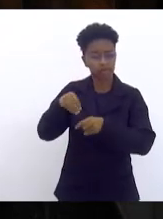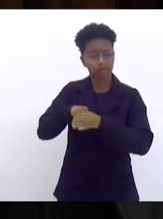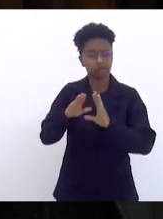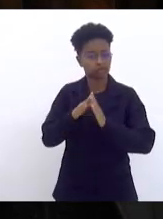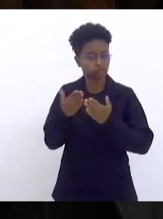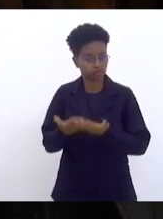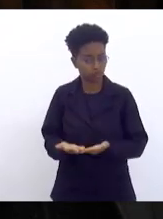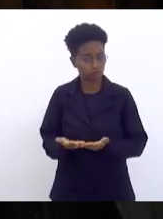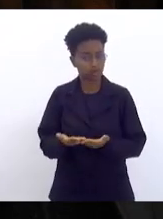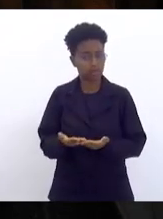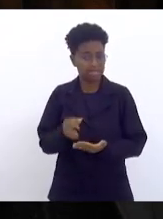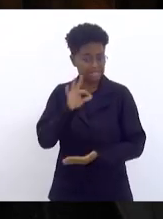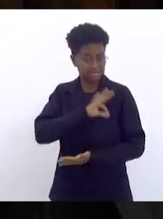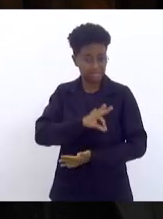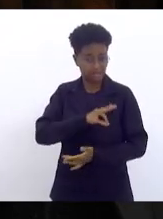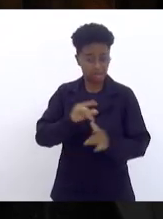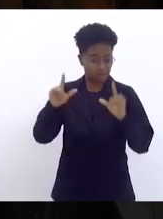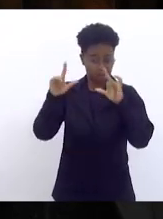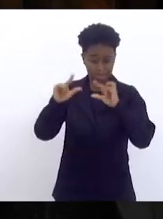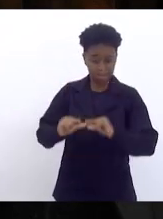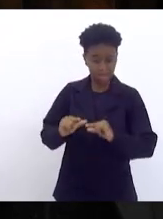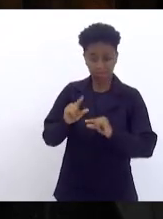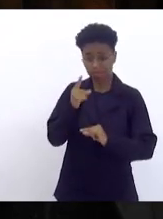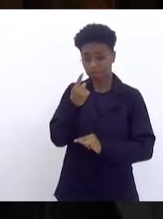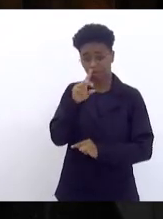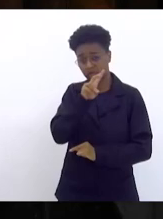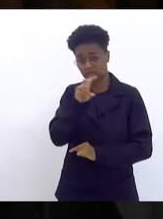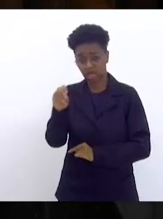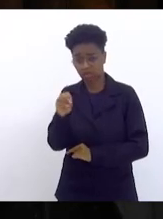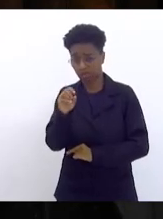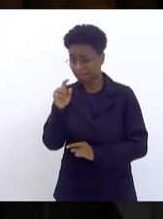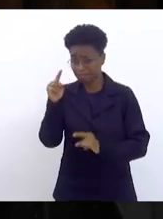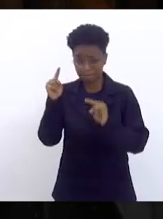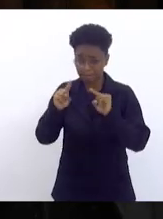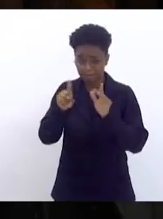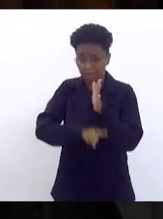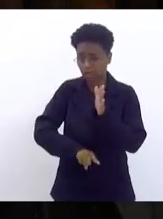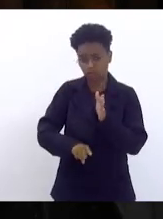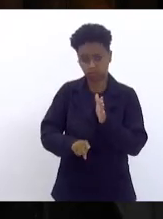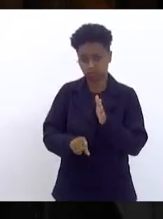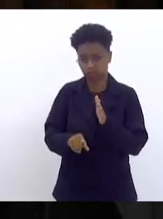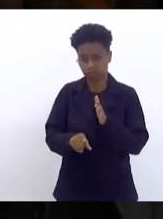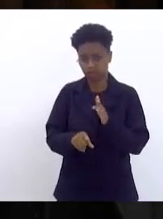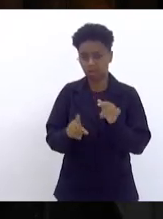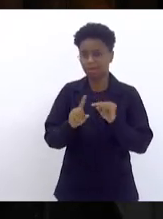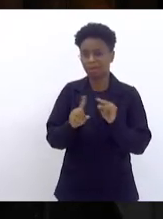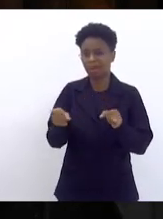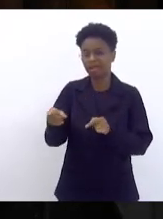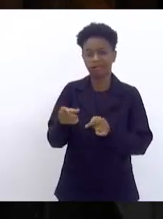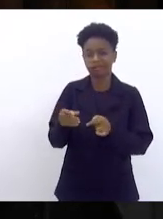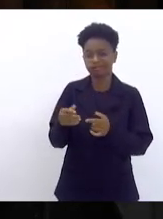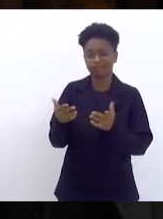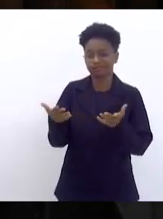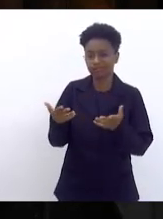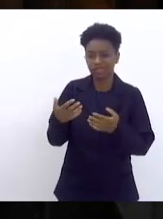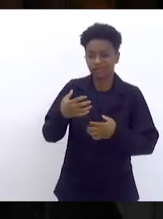e recebem e menos de R$.500 mensais em situação desumana,